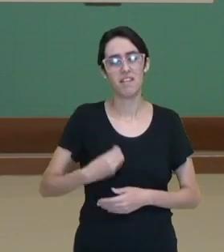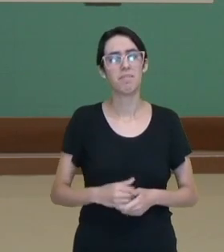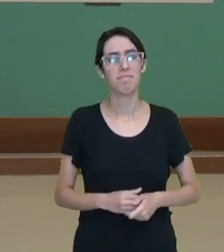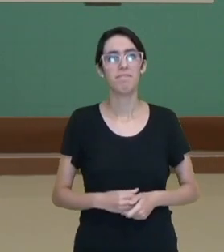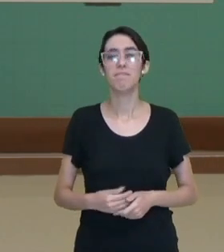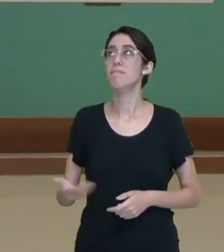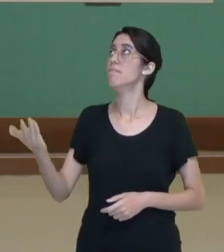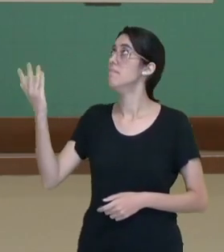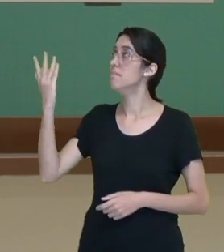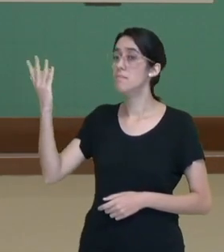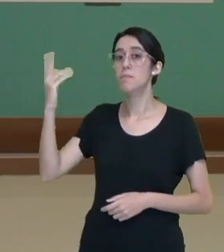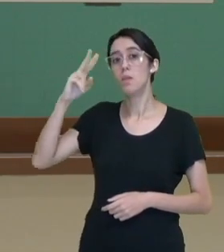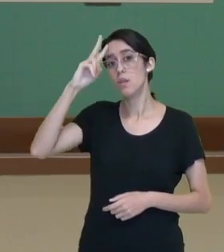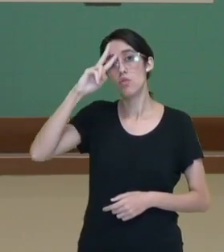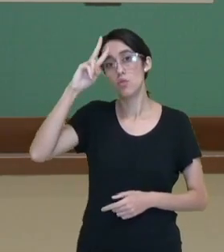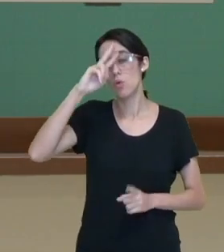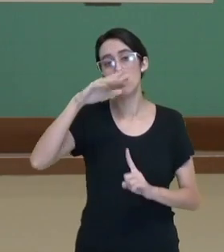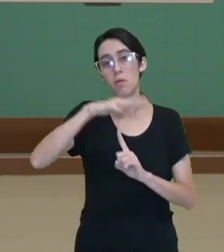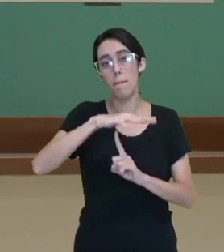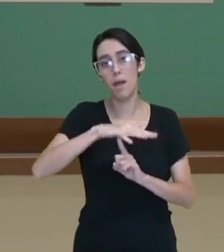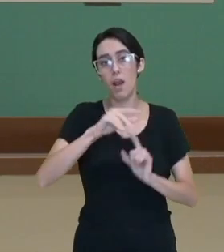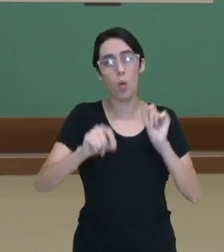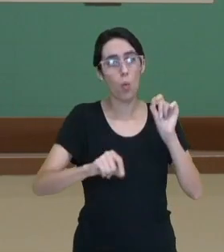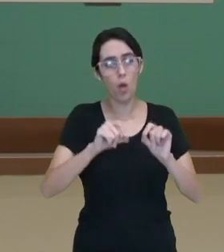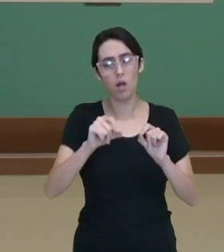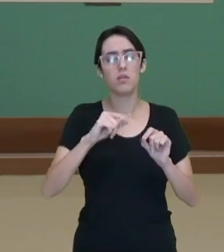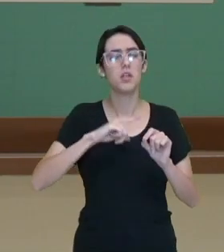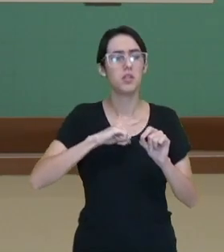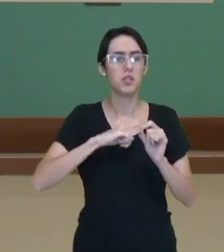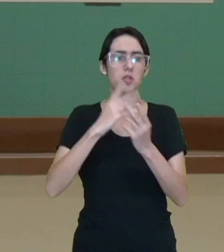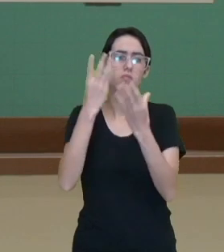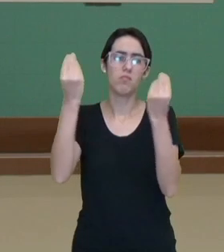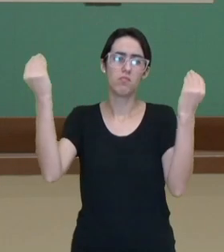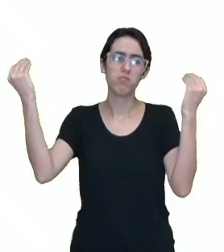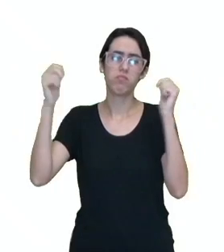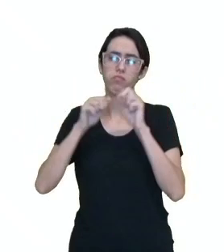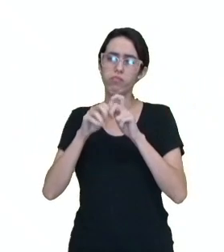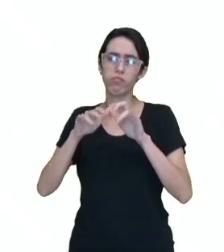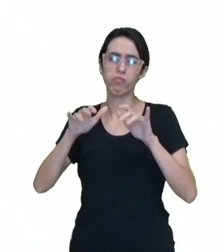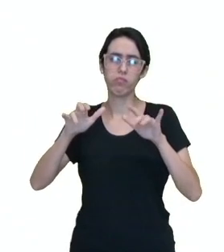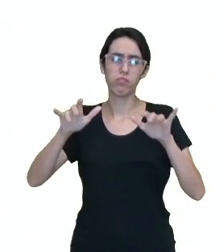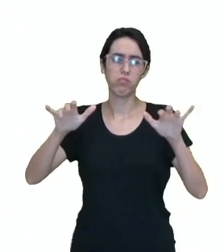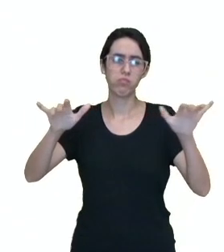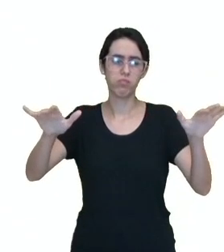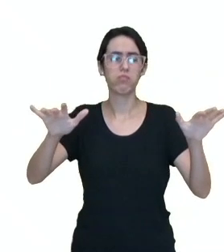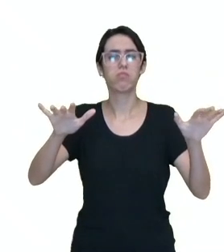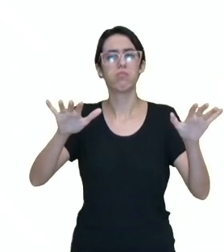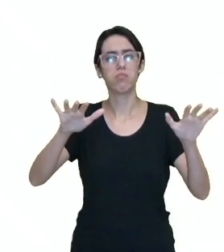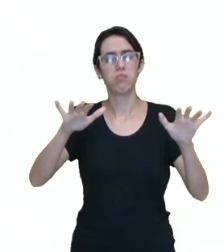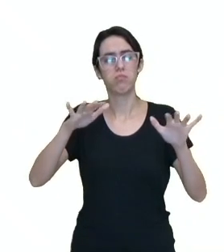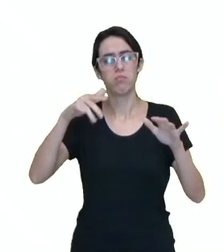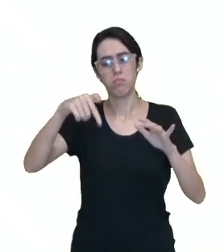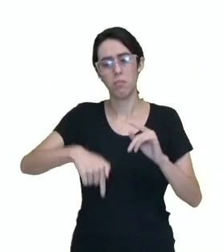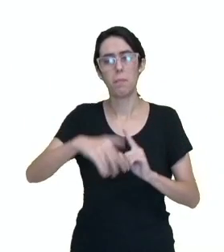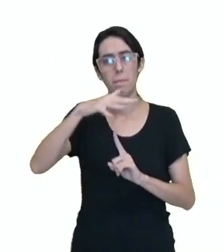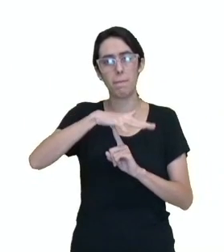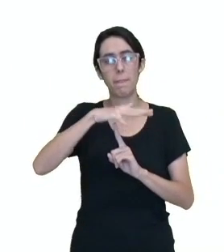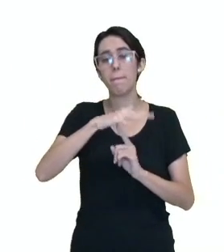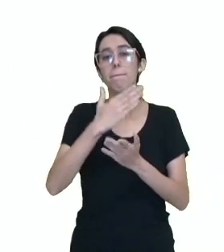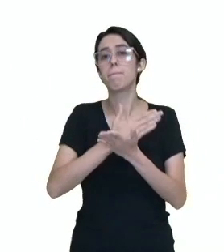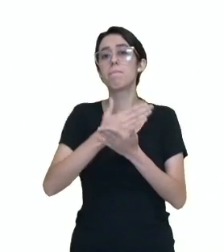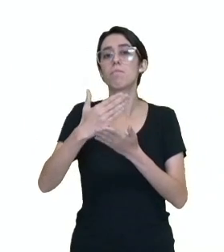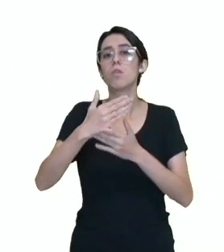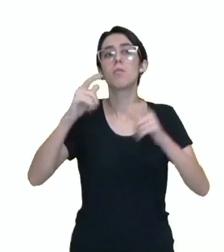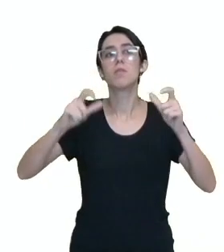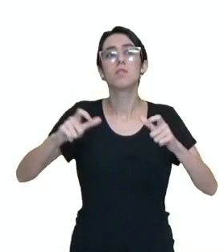só, e a história do Paraná, a ocupação do território paranaense pelo homem branco, ele começa aqui no nosso